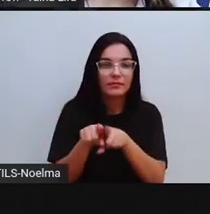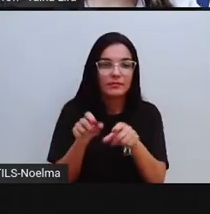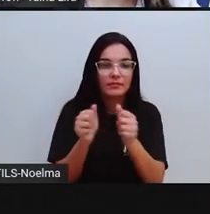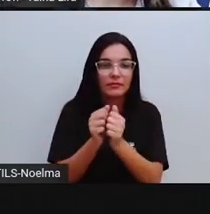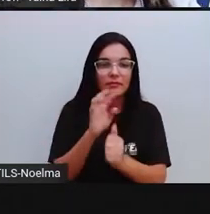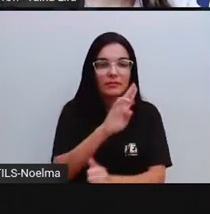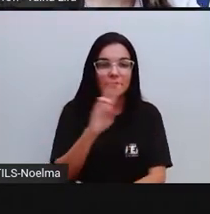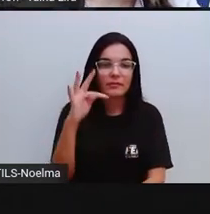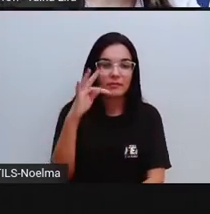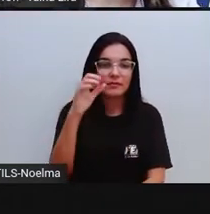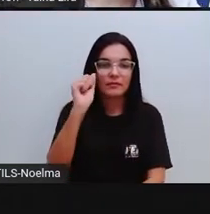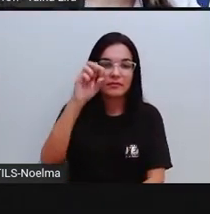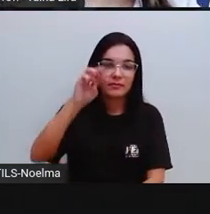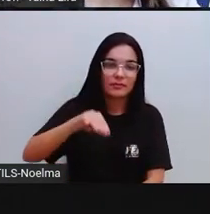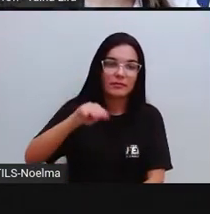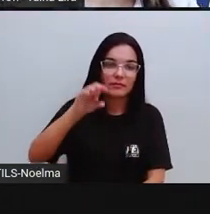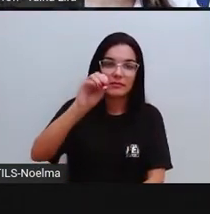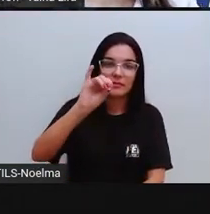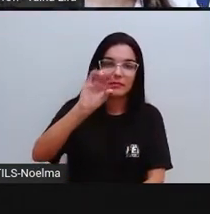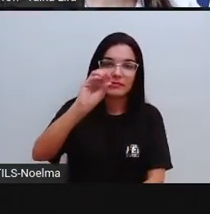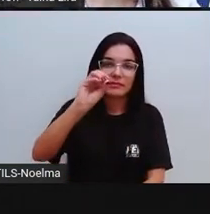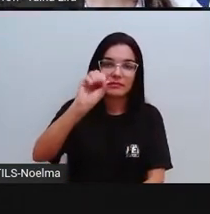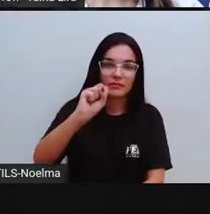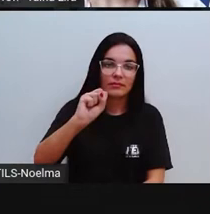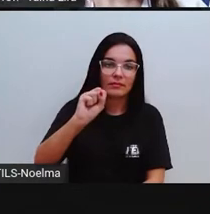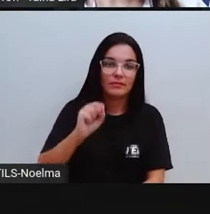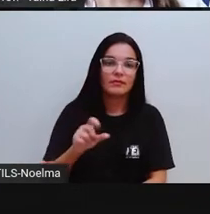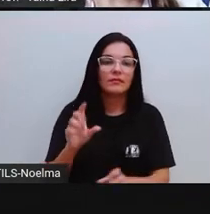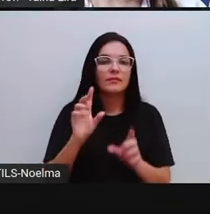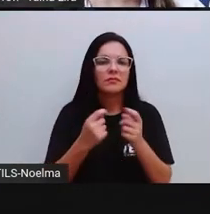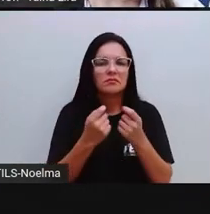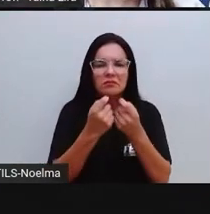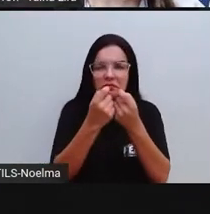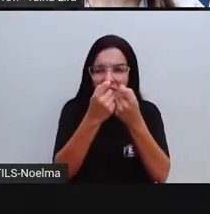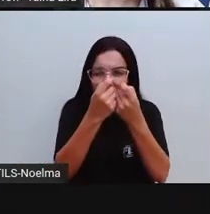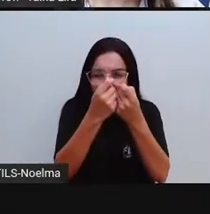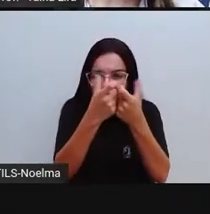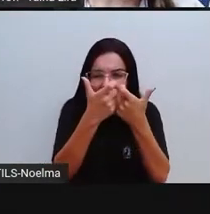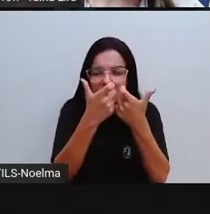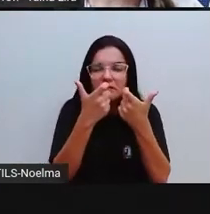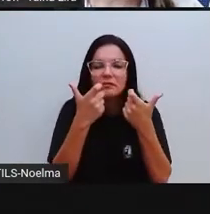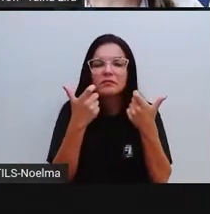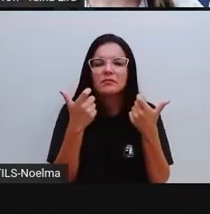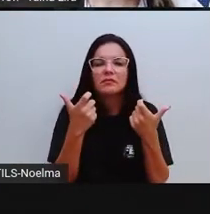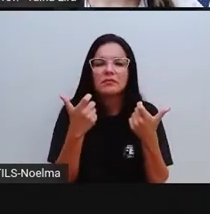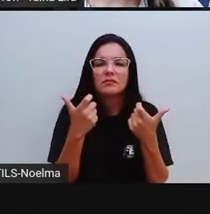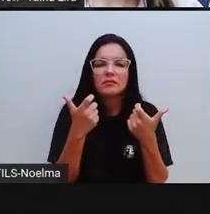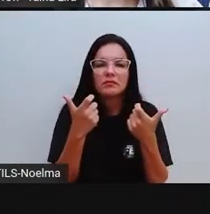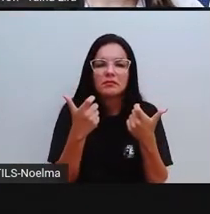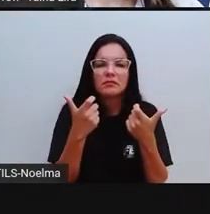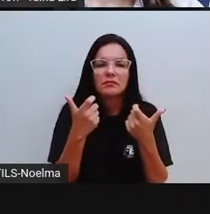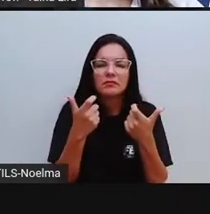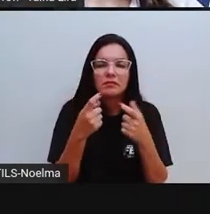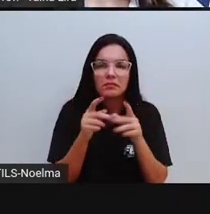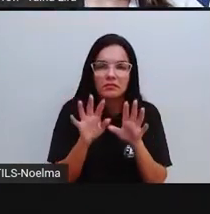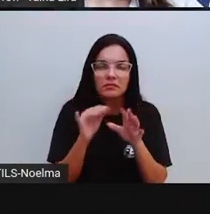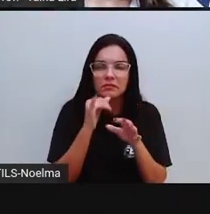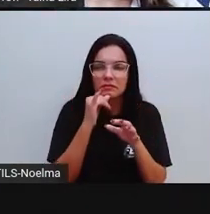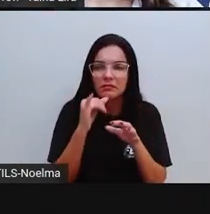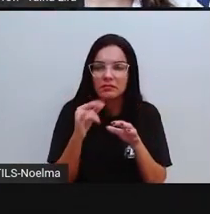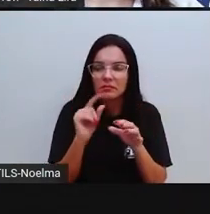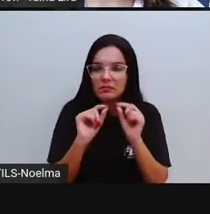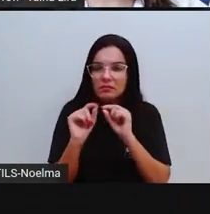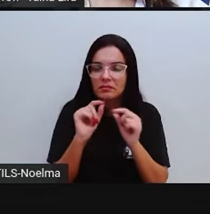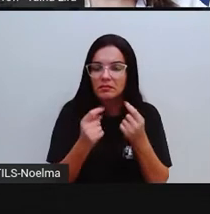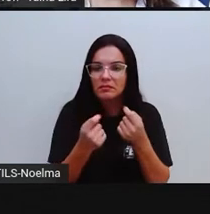tamoios, tá bom? O povo tamoios. E, é, uma informação é que quando os